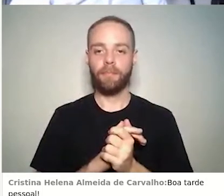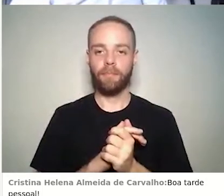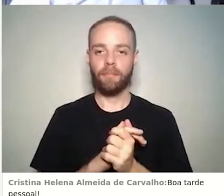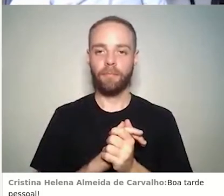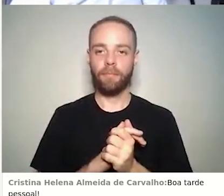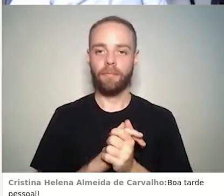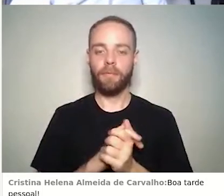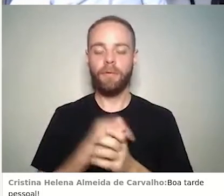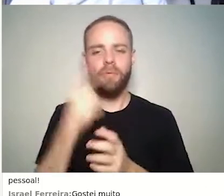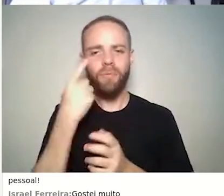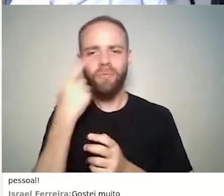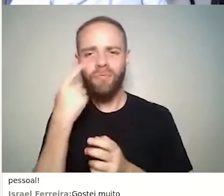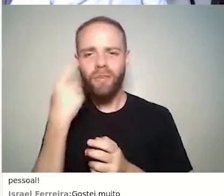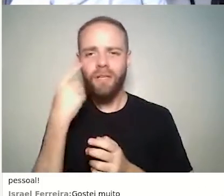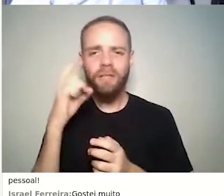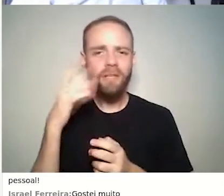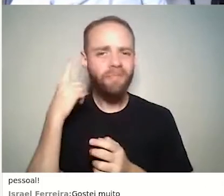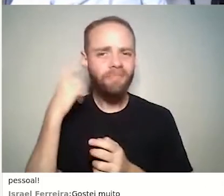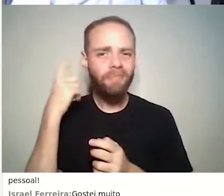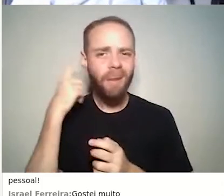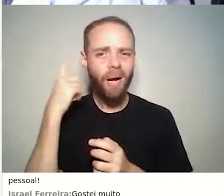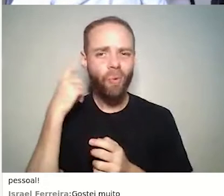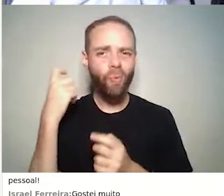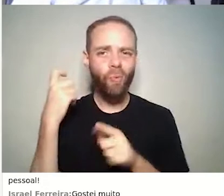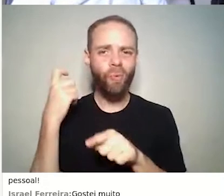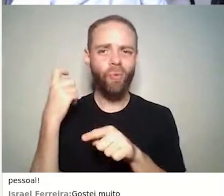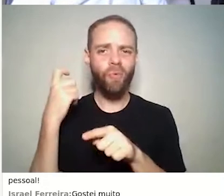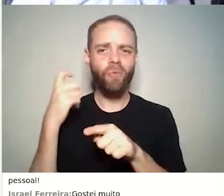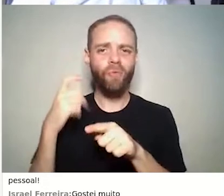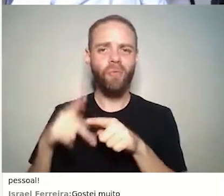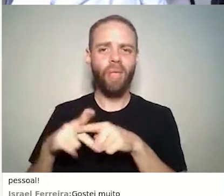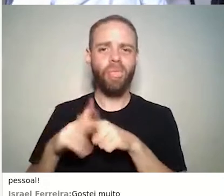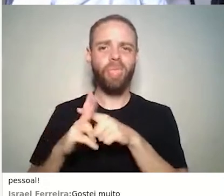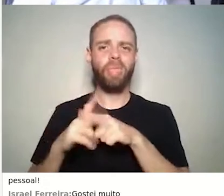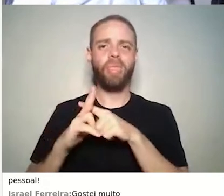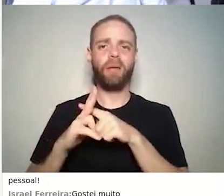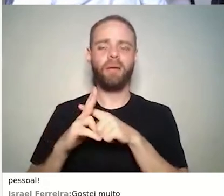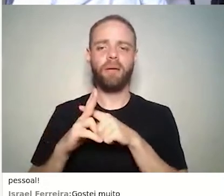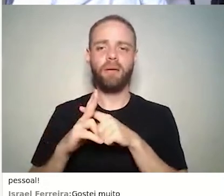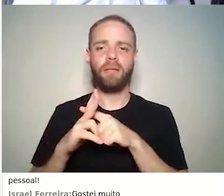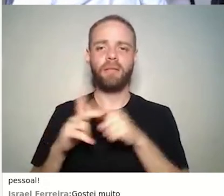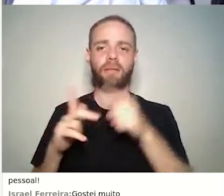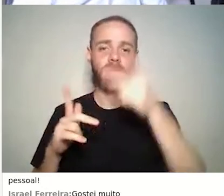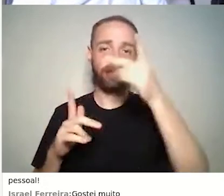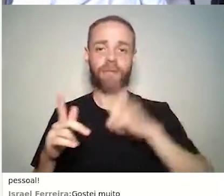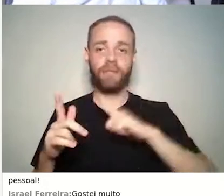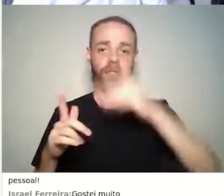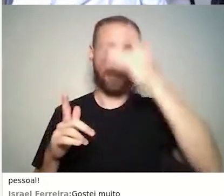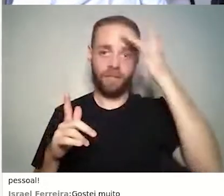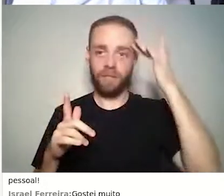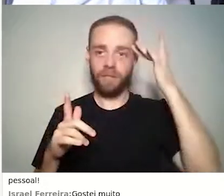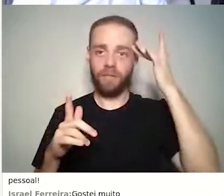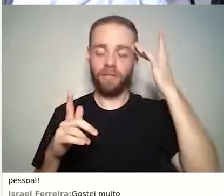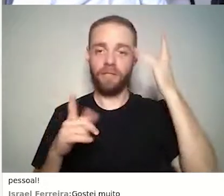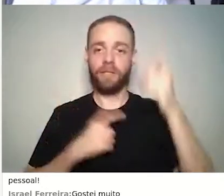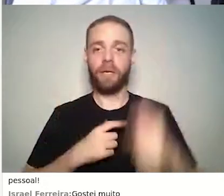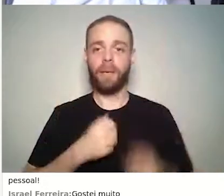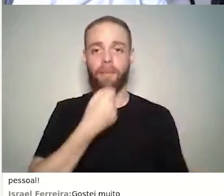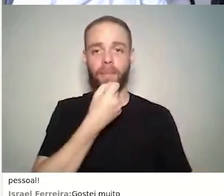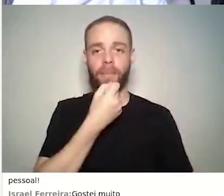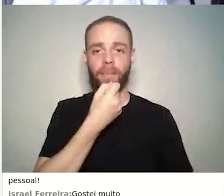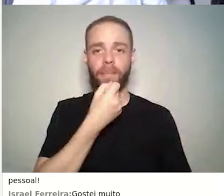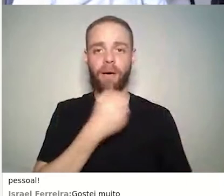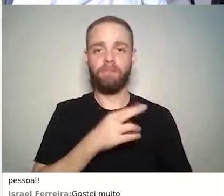Pessoal, estou ouvindo algum barulho de fundo. Vou pedir a gentileza de quem não estiver falando, silenciar o microfone.